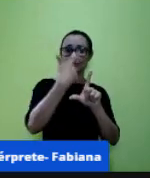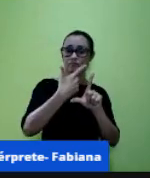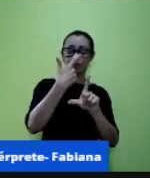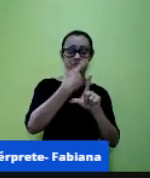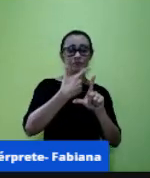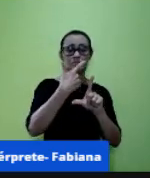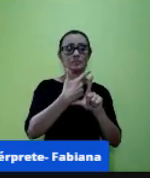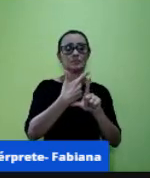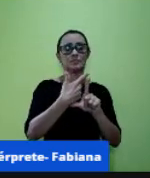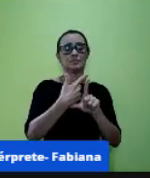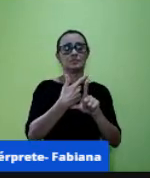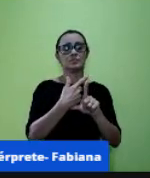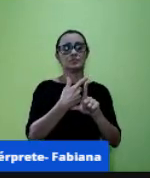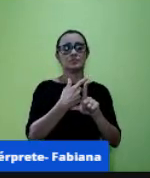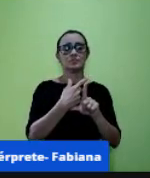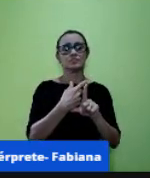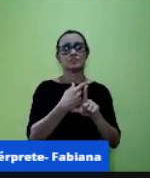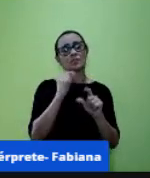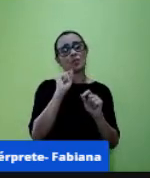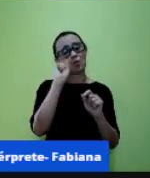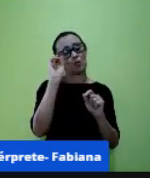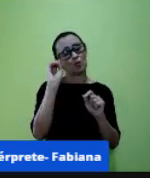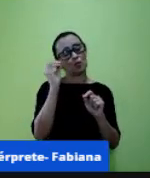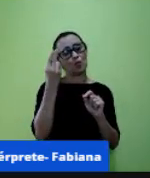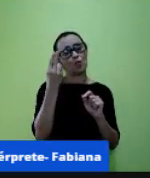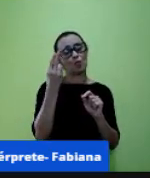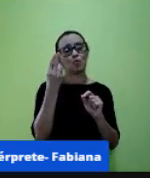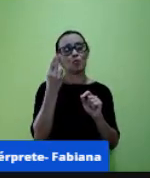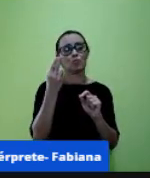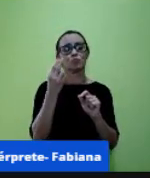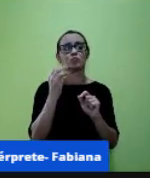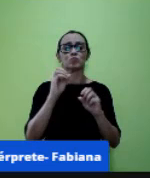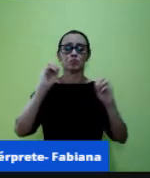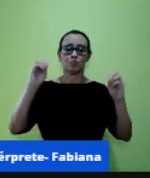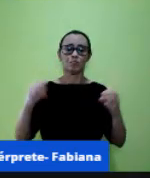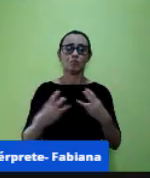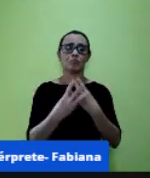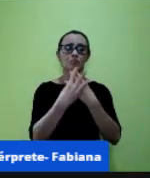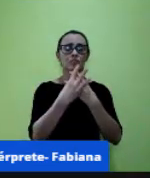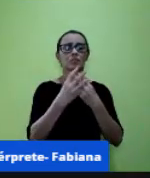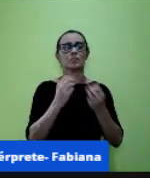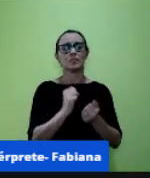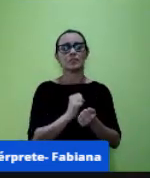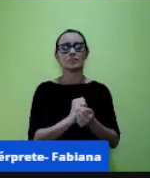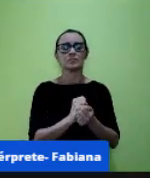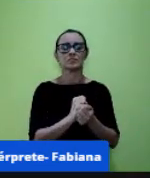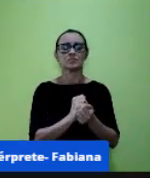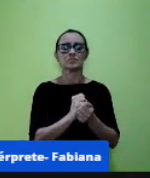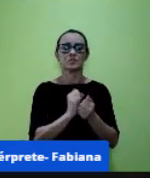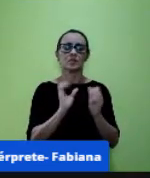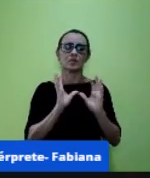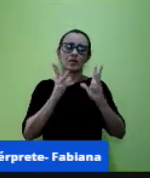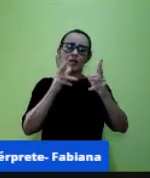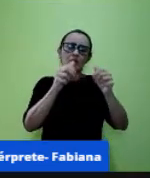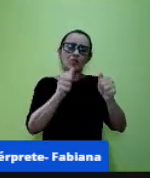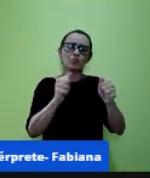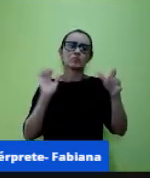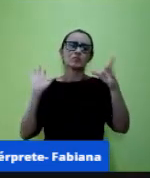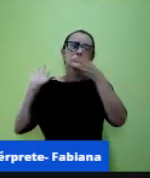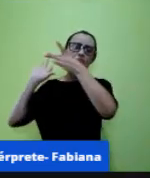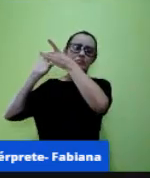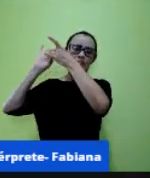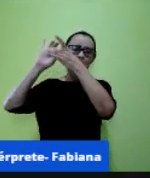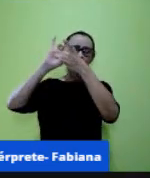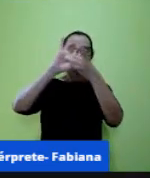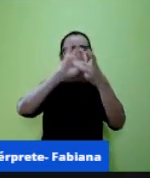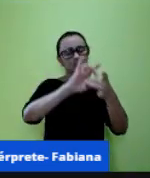do powerpoint pra gente entender essa dimensão aí uma coisa está dentro da outra não é uma coisa separada da